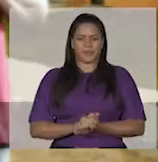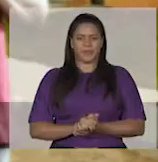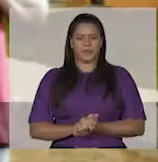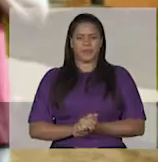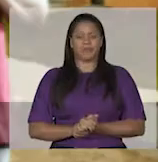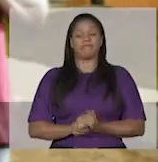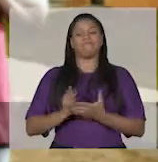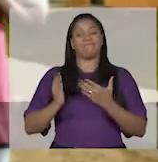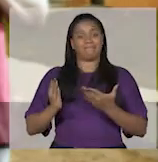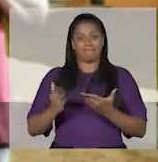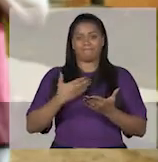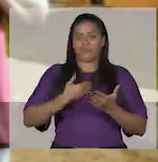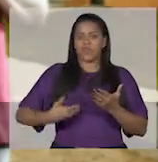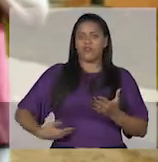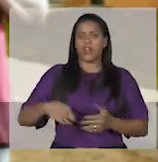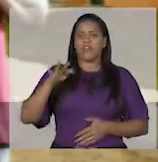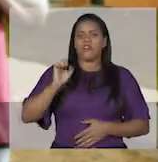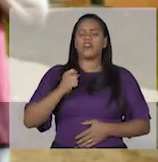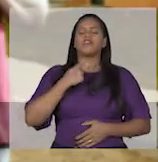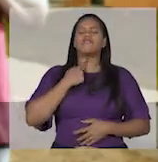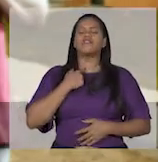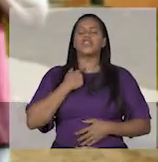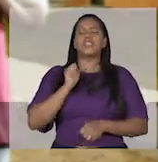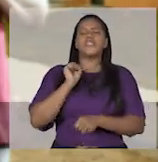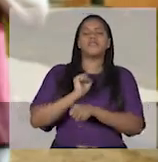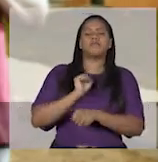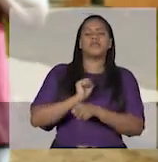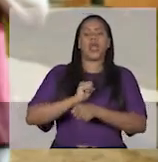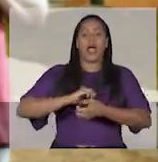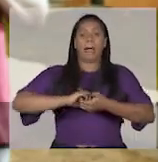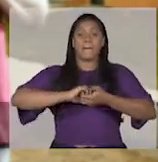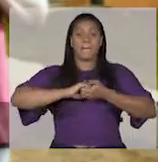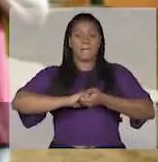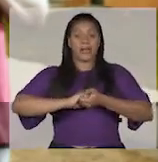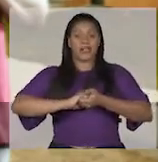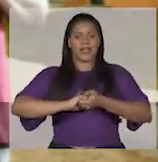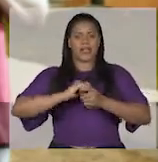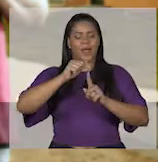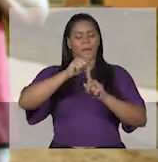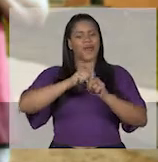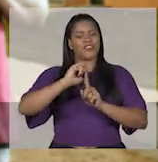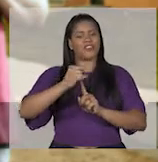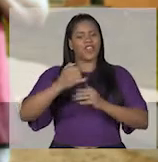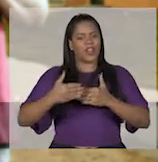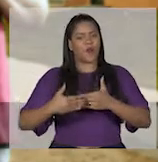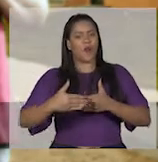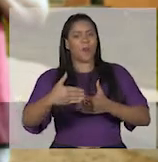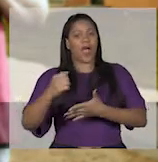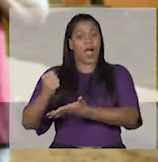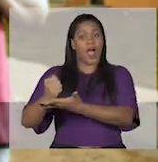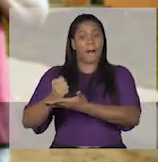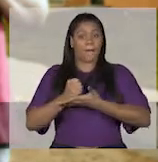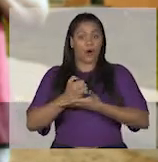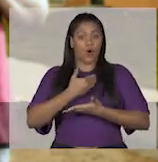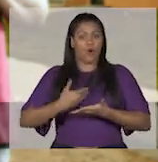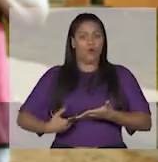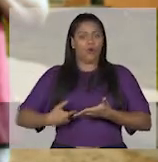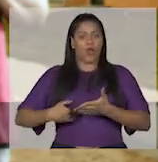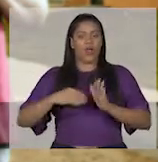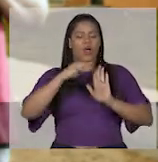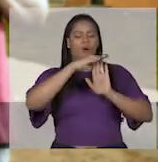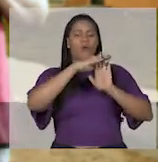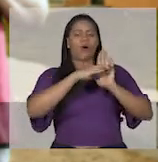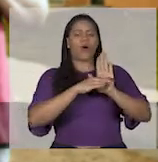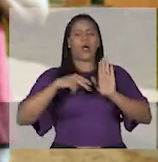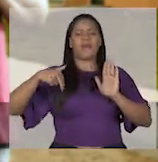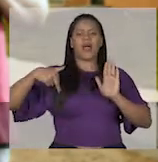É isso, governador O que os ferências esperam da parceria que nós vamos fazer é a partir de janeiro Com seu apoio, nós vamos implantar